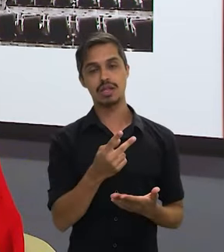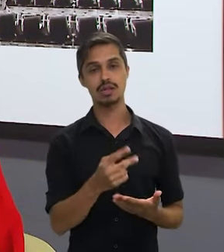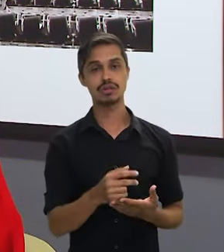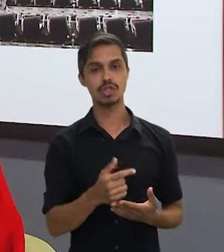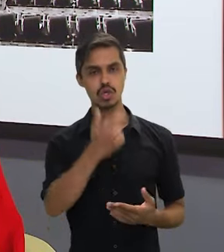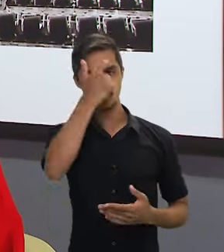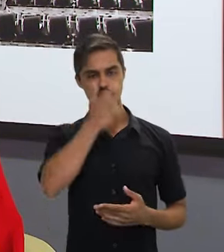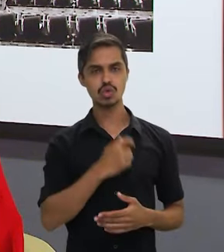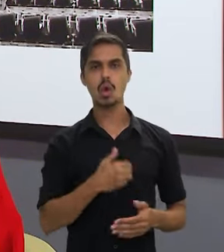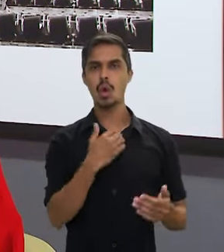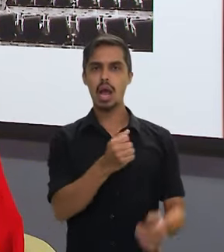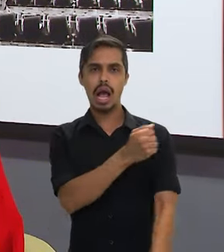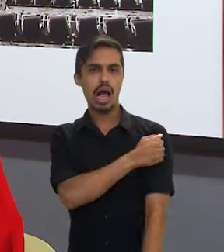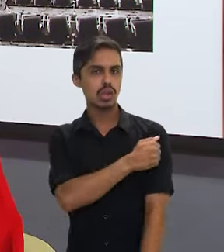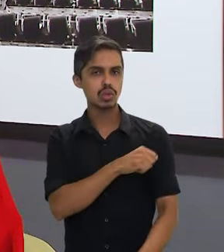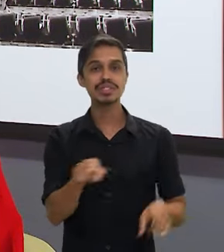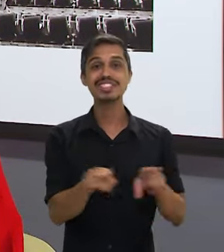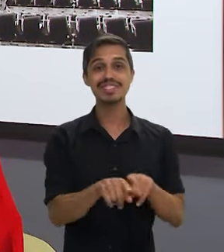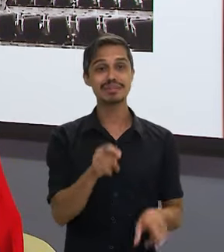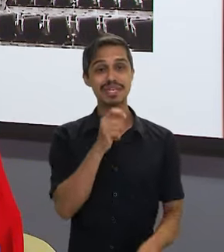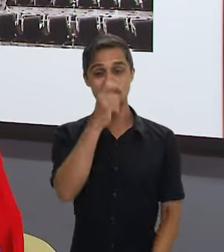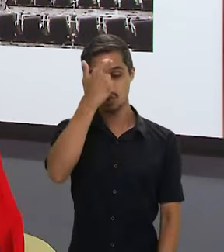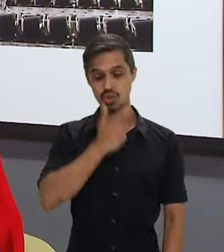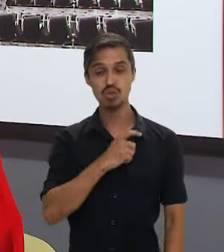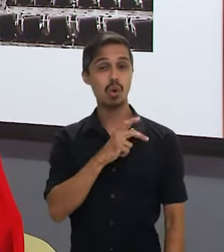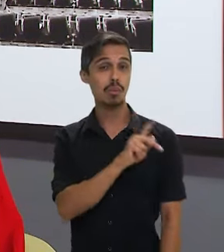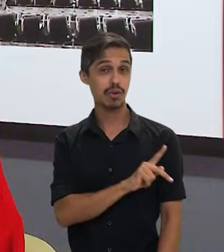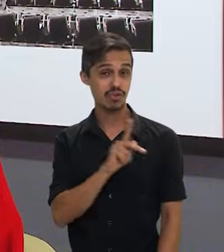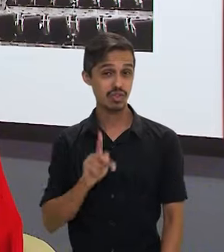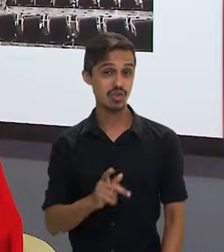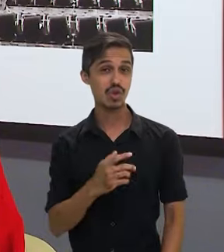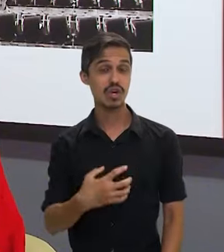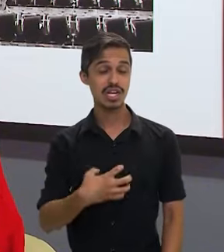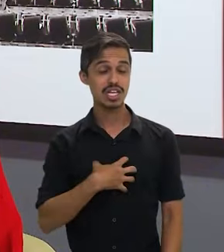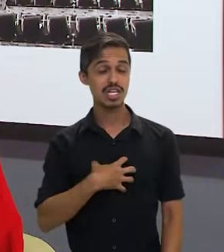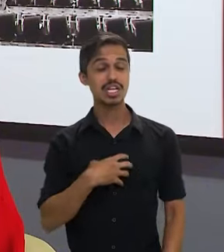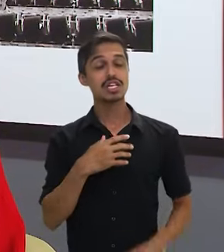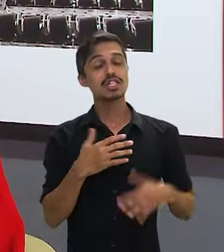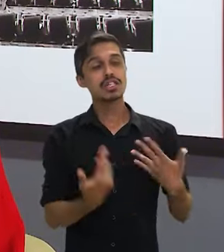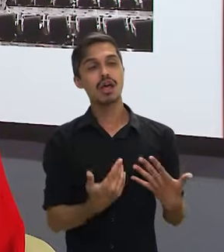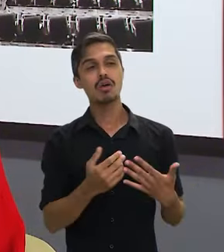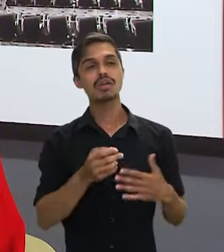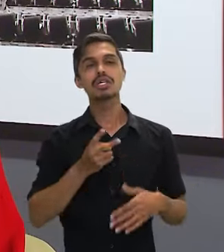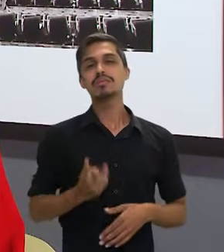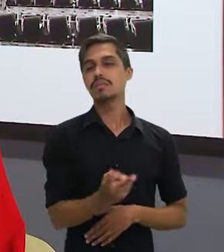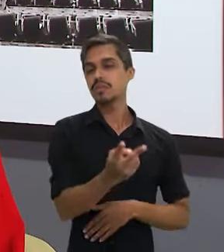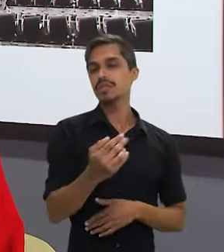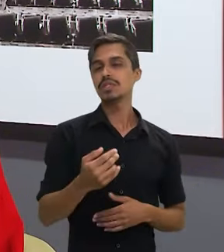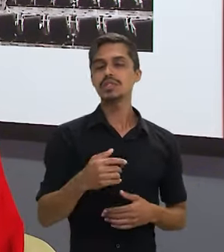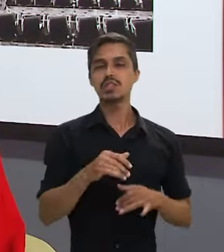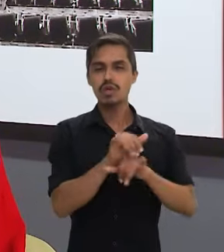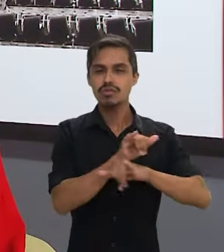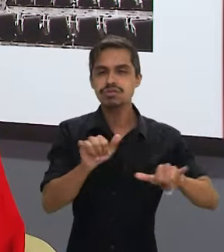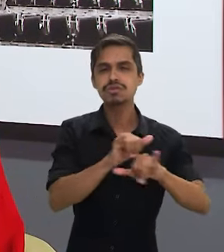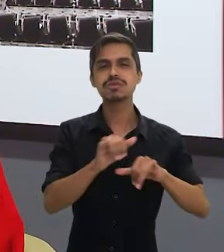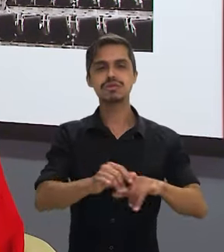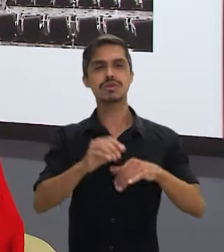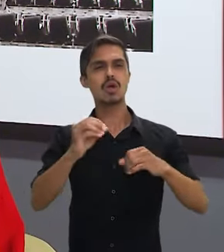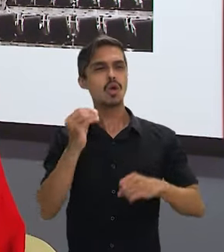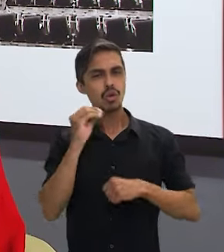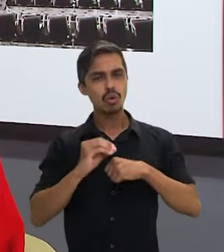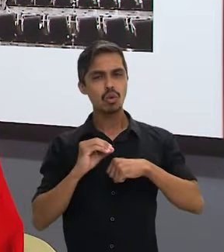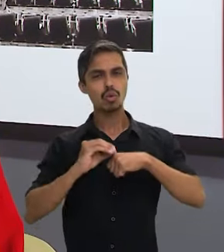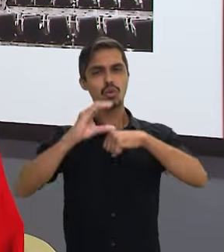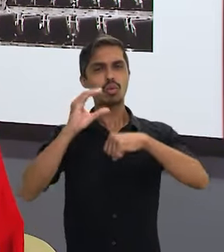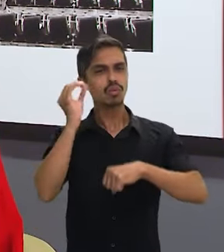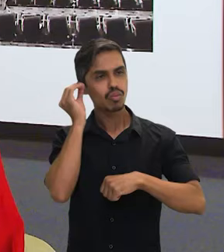como estudante, que ainda sou e professora, o importante da gente estar cada vez mais comunicando, letrando as pessoas para